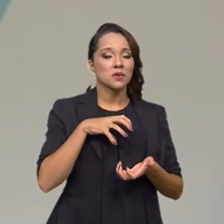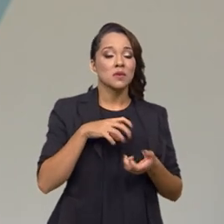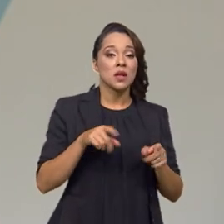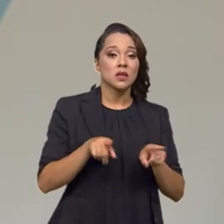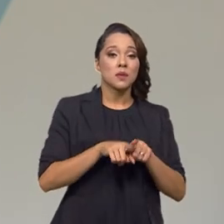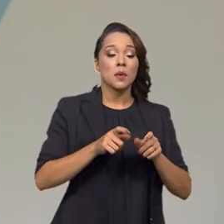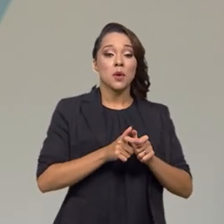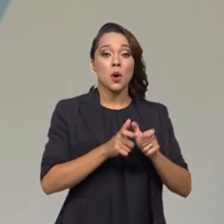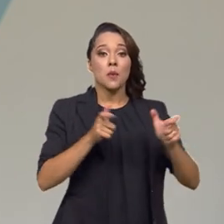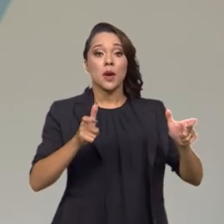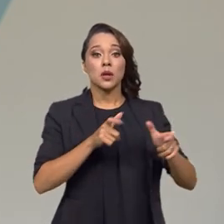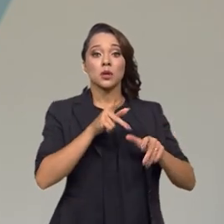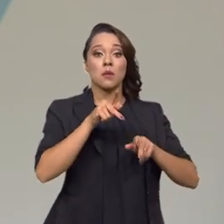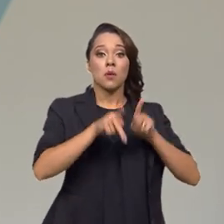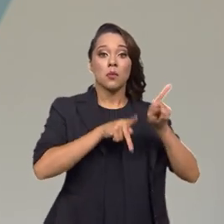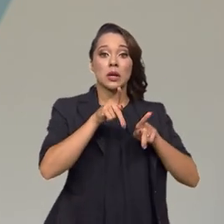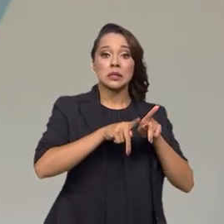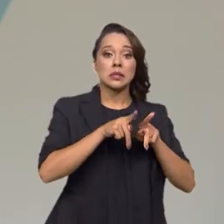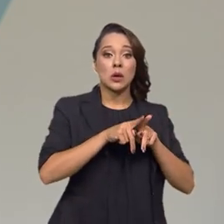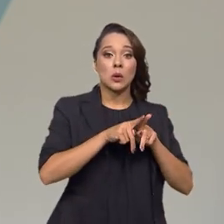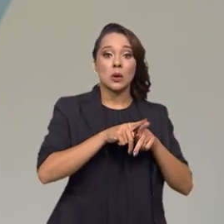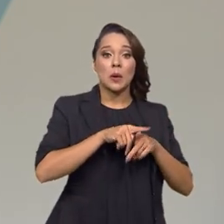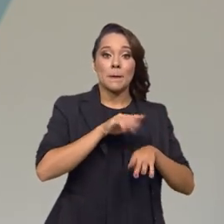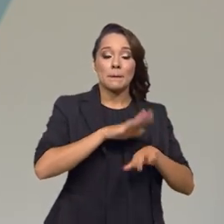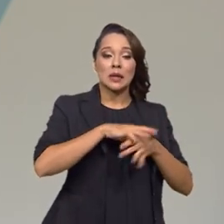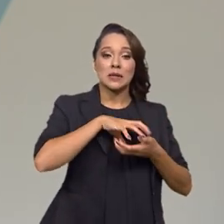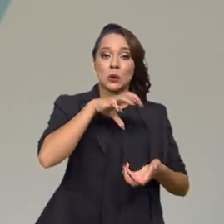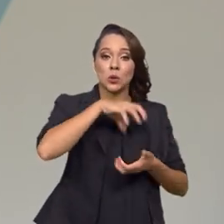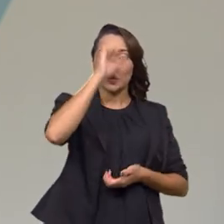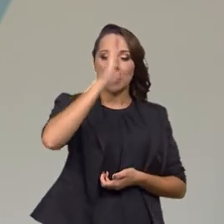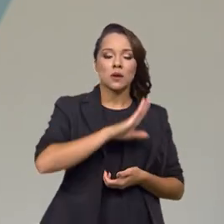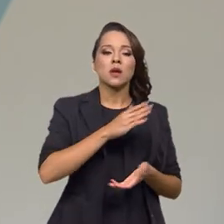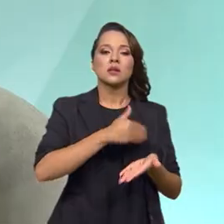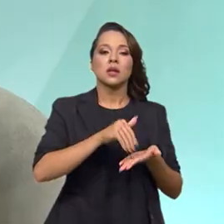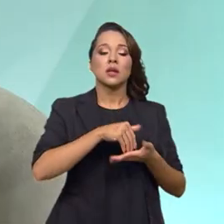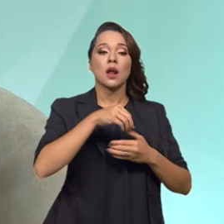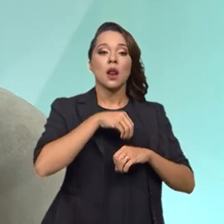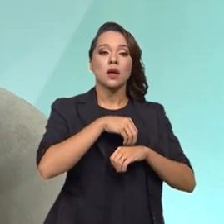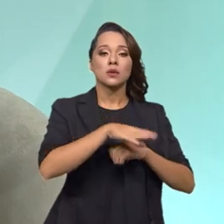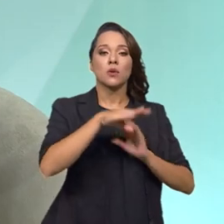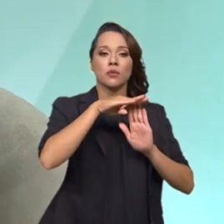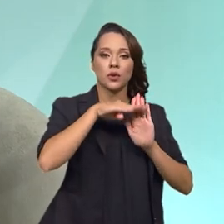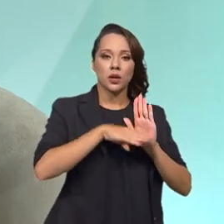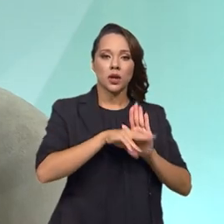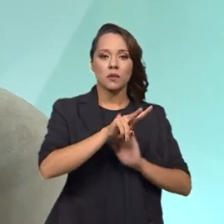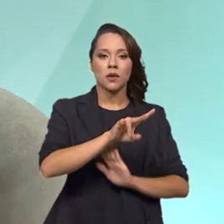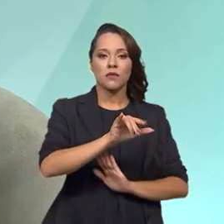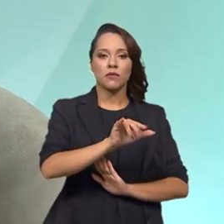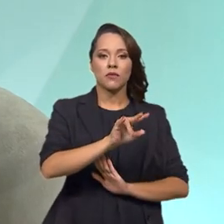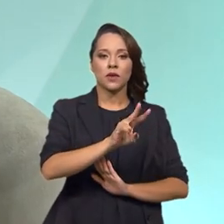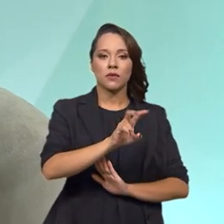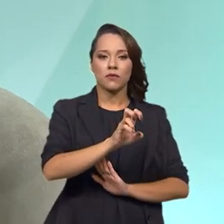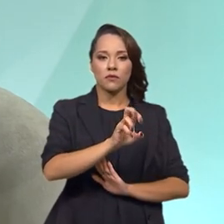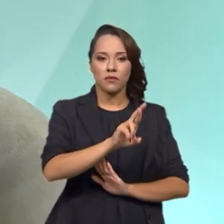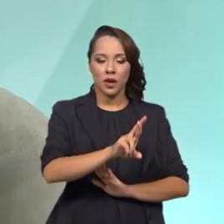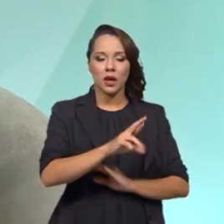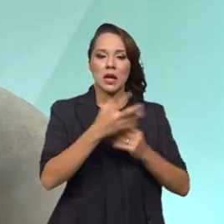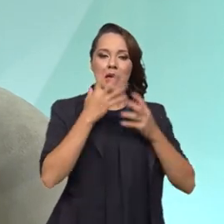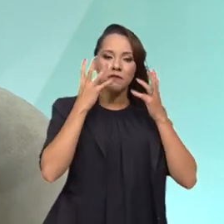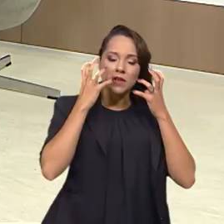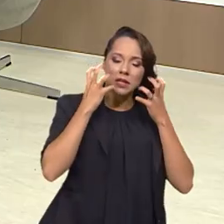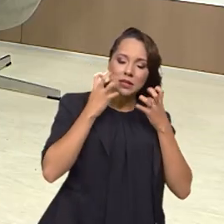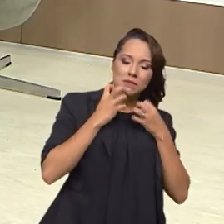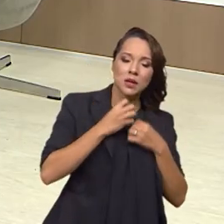pelo aumento da população de idosos no país, a Secretaria lançou o programa Viver Envelhecimento Ativo e